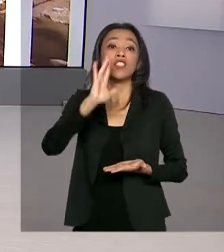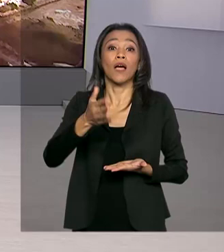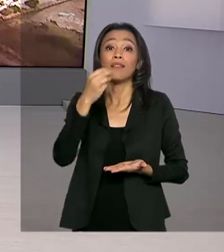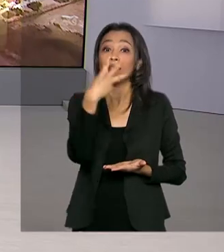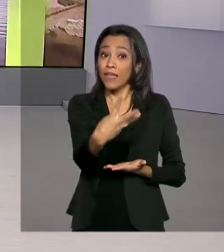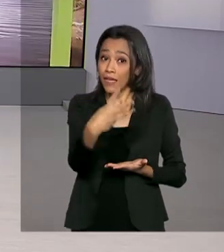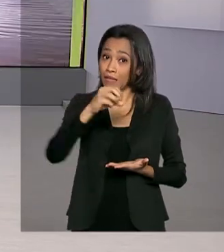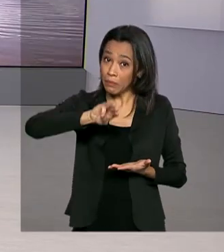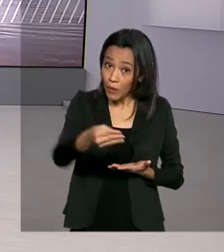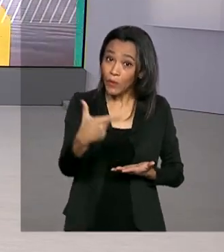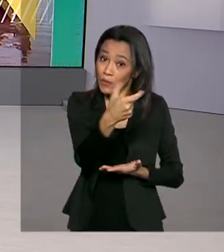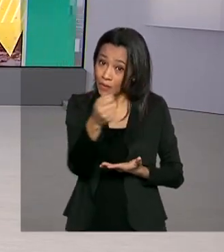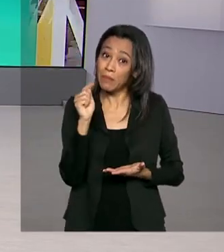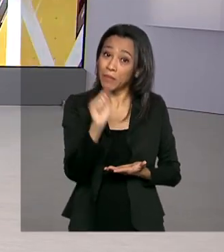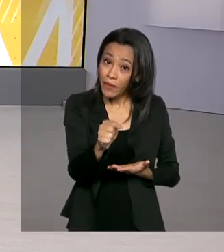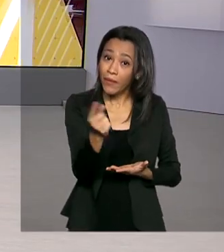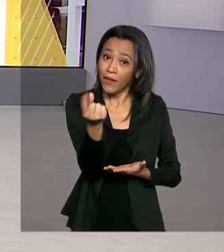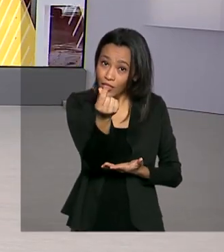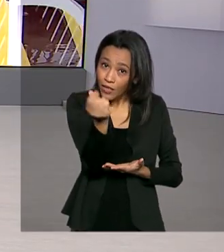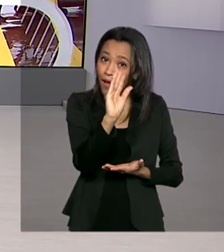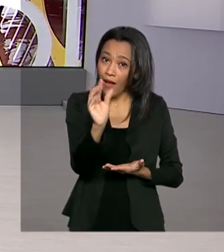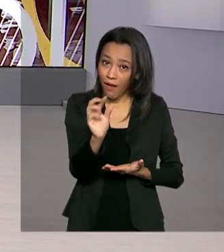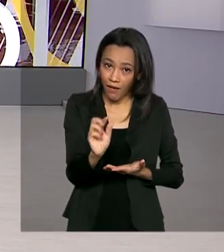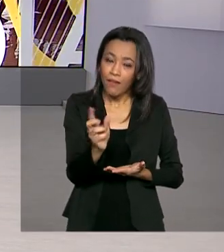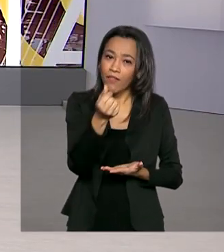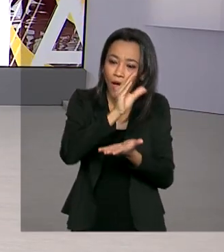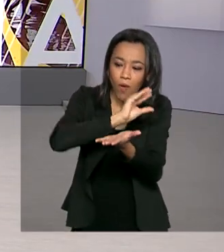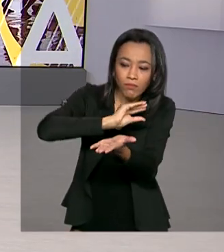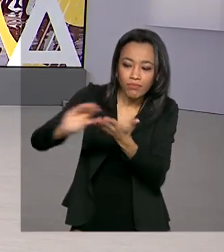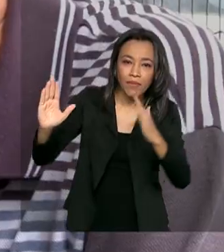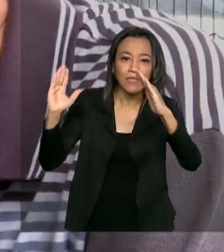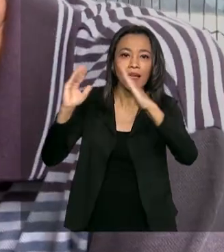milhões e 200 mil reais que serão repassados aos asilos.